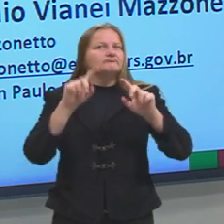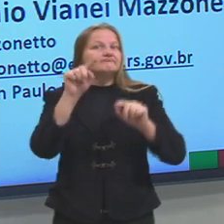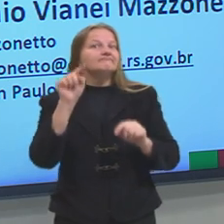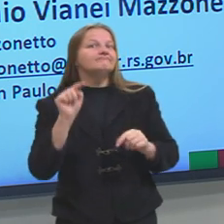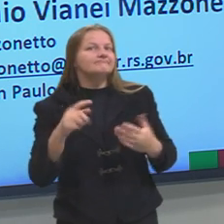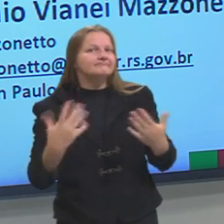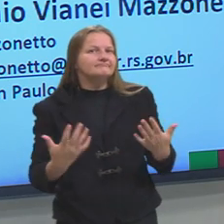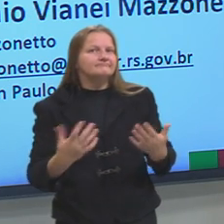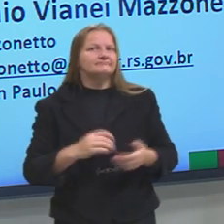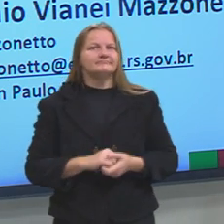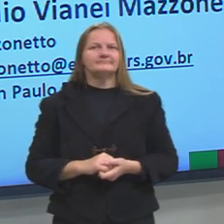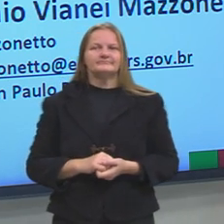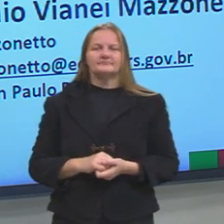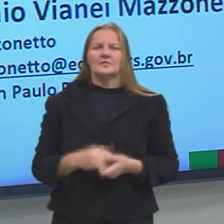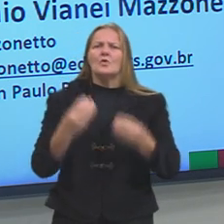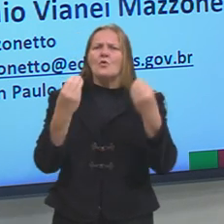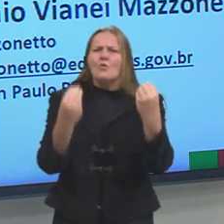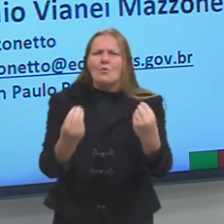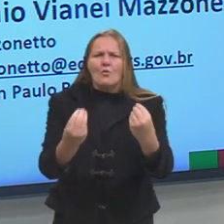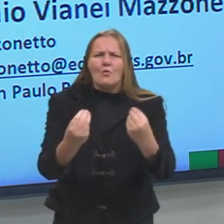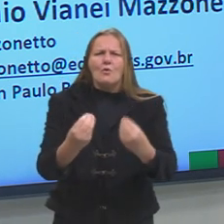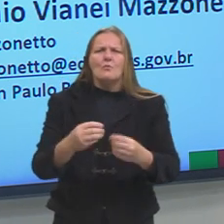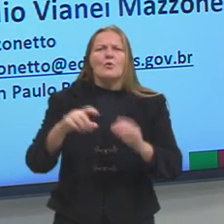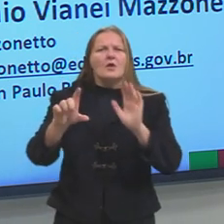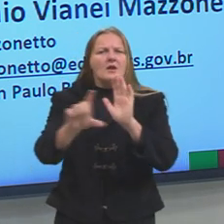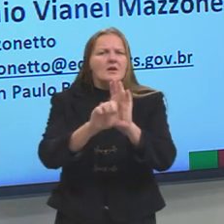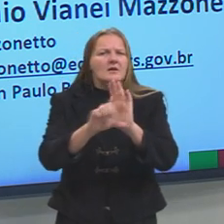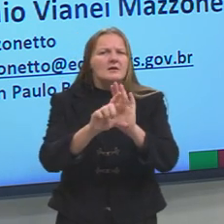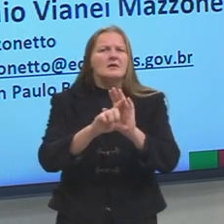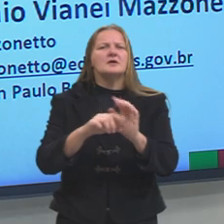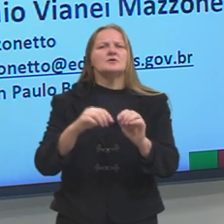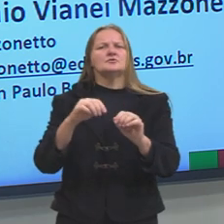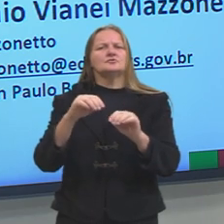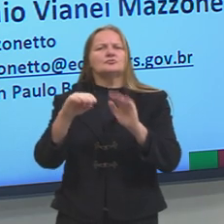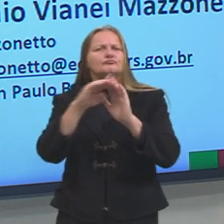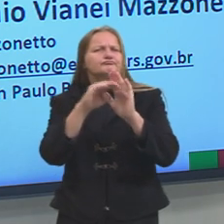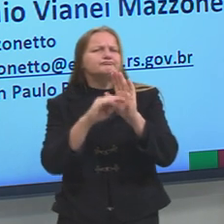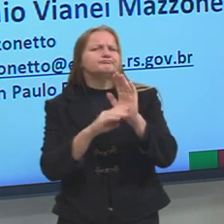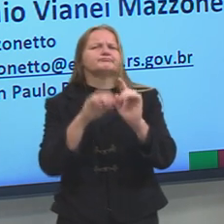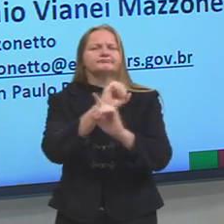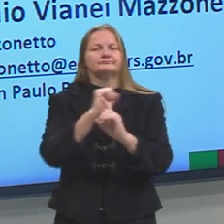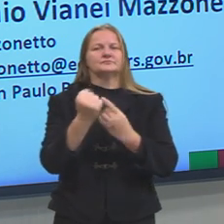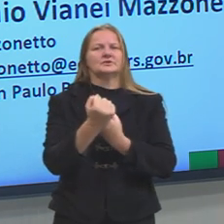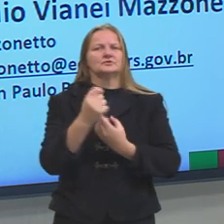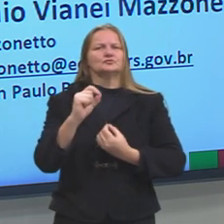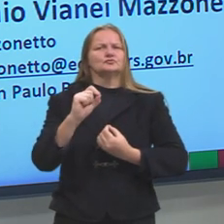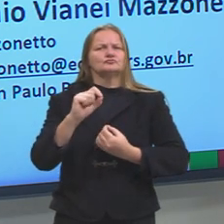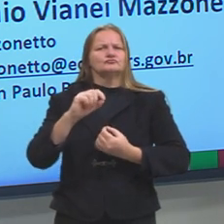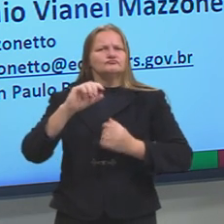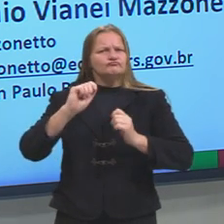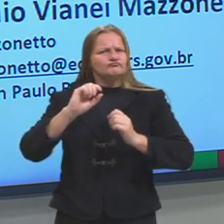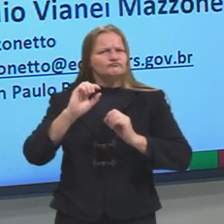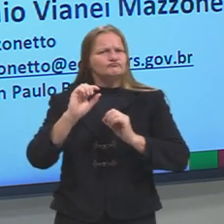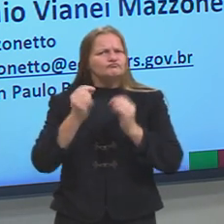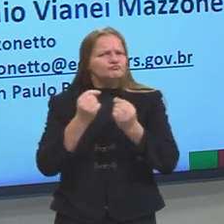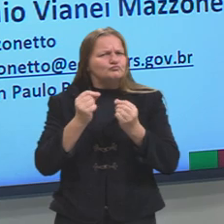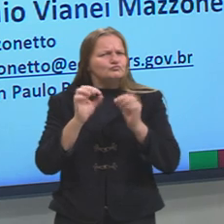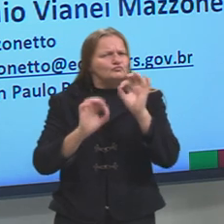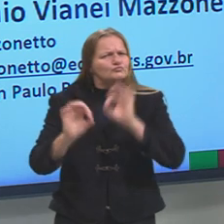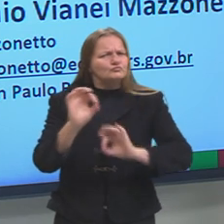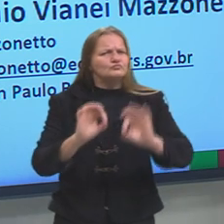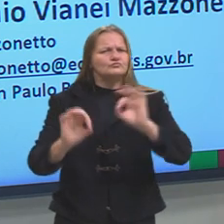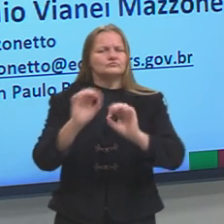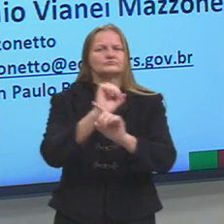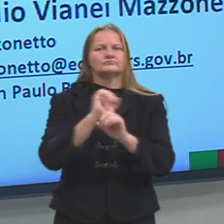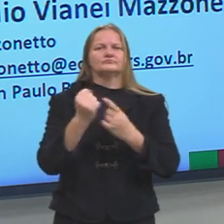tentar entender um pouquinho hoje como as leis, os padrões sociais, quem determina isso? Se somos nós como indivíduos, se somos